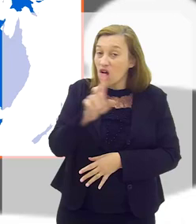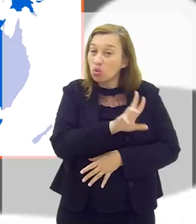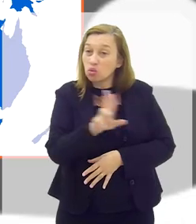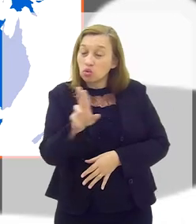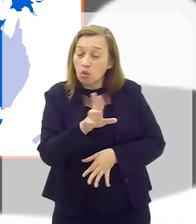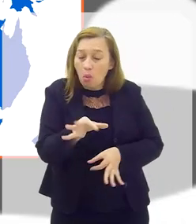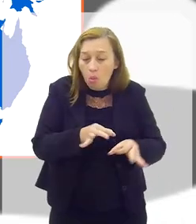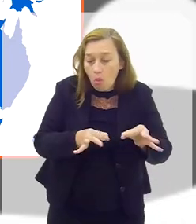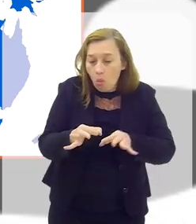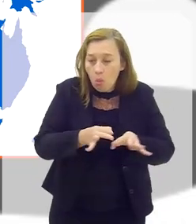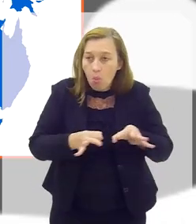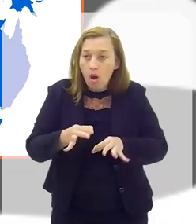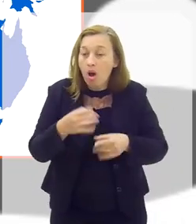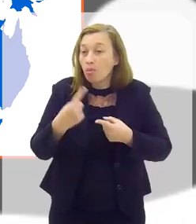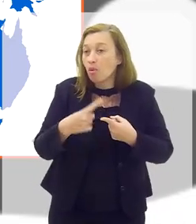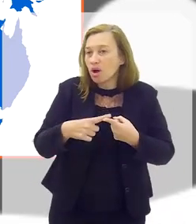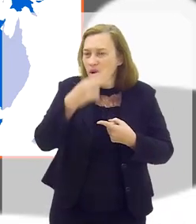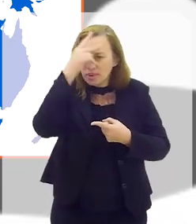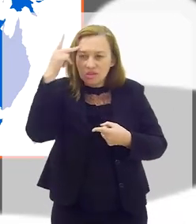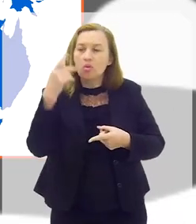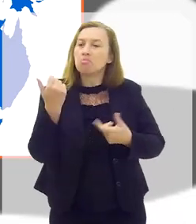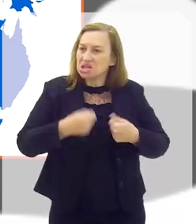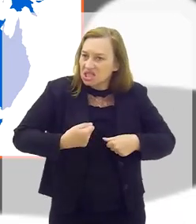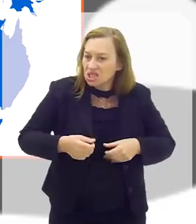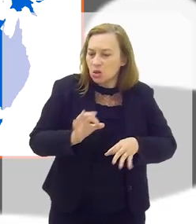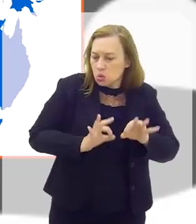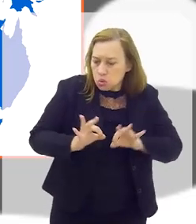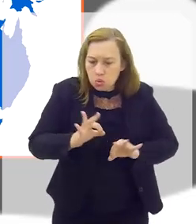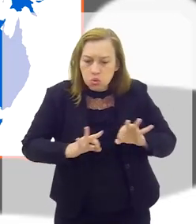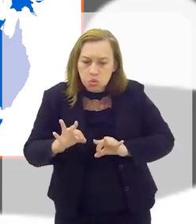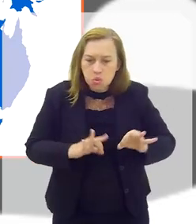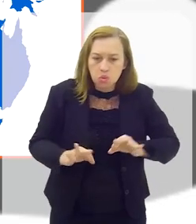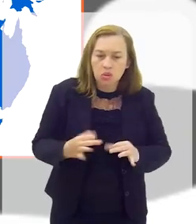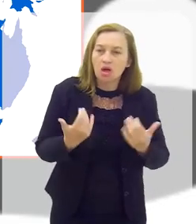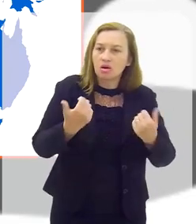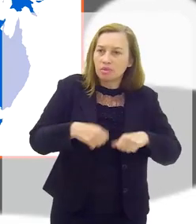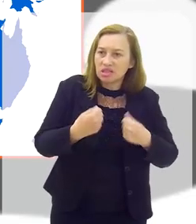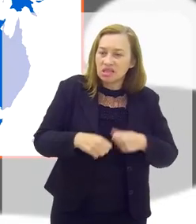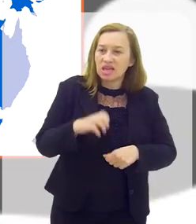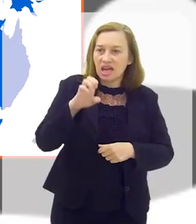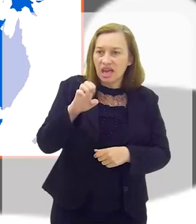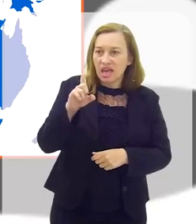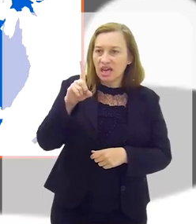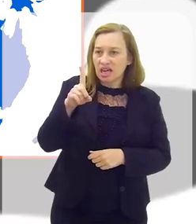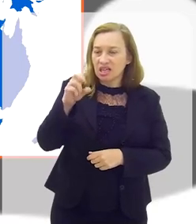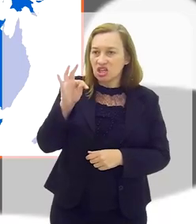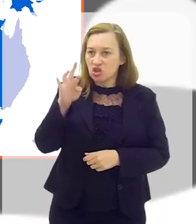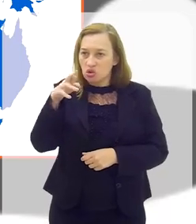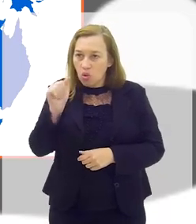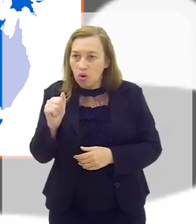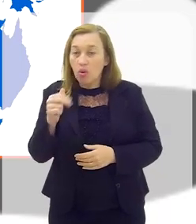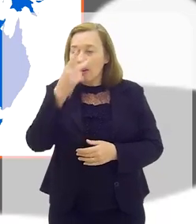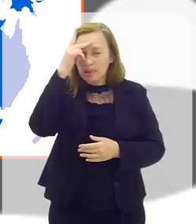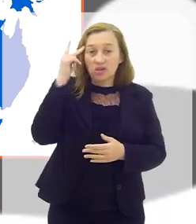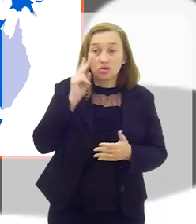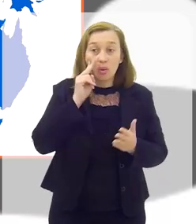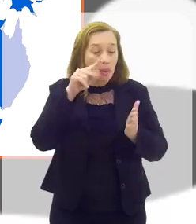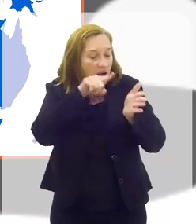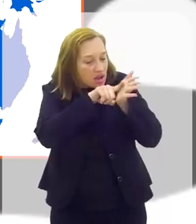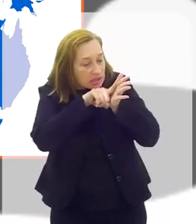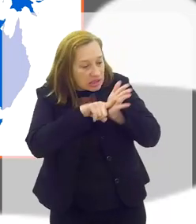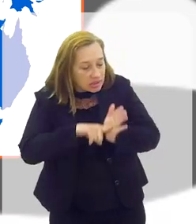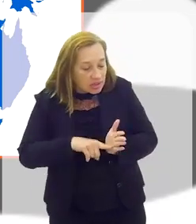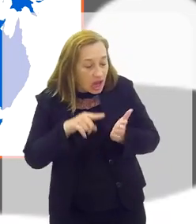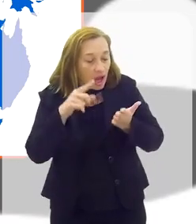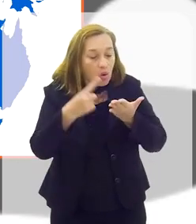nome é organizar porque a pessoa, justamente, precisa de muita organização para conseguir. Quer dizer, precisa de uma editora, precisa de um revisor, você